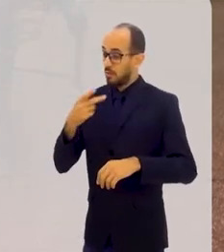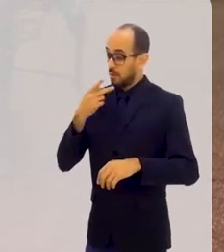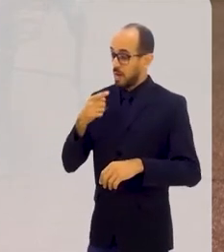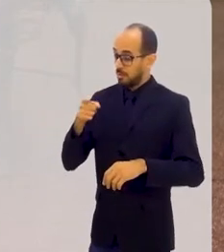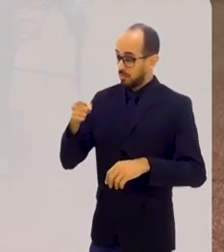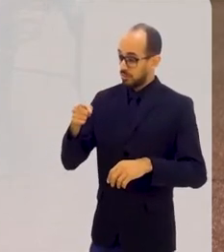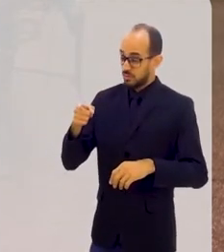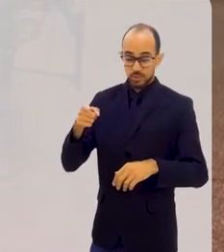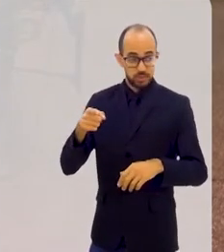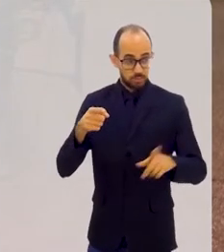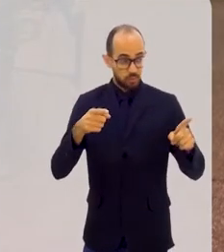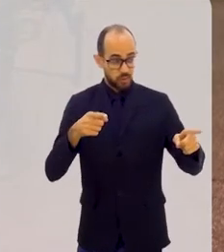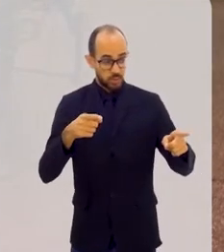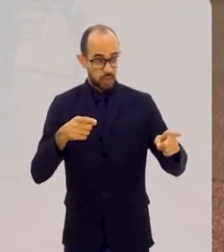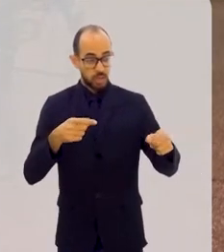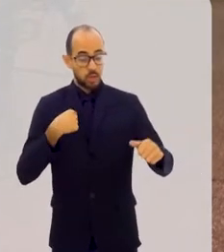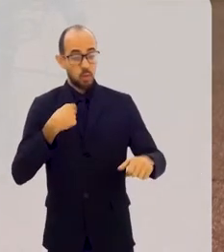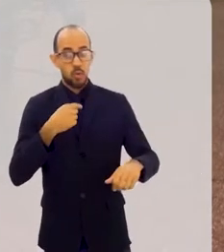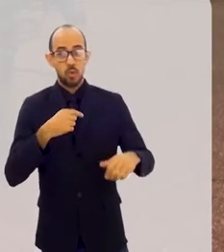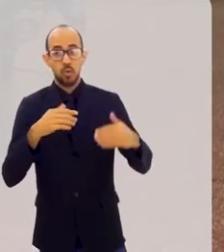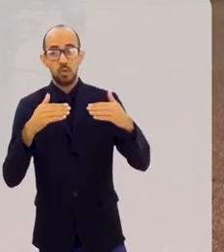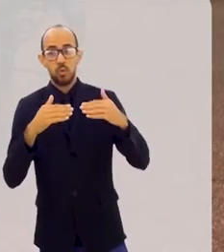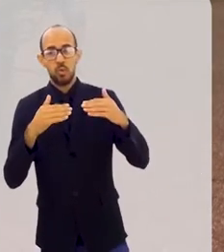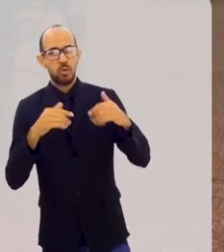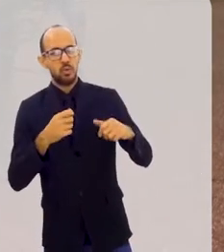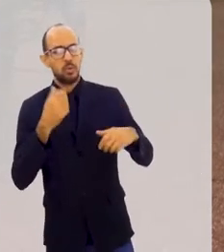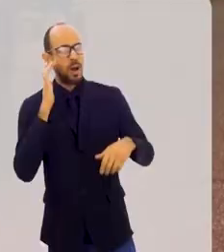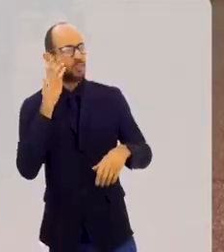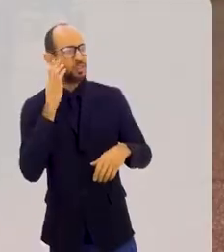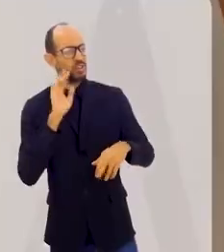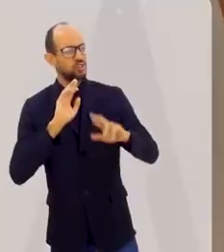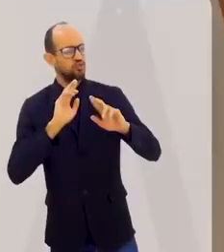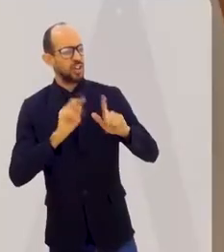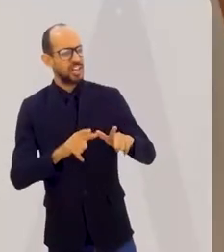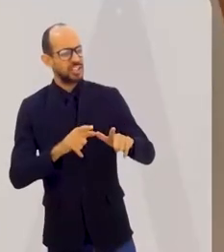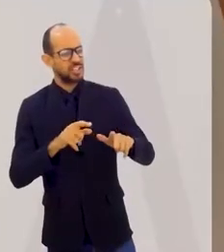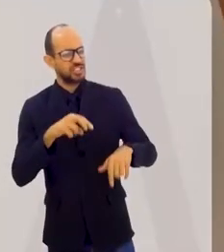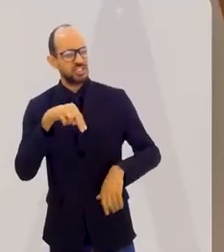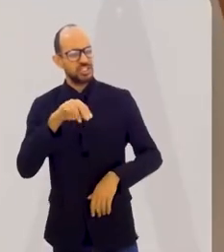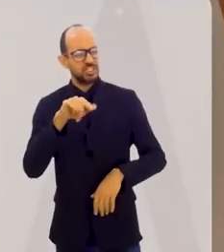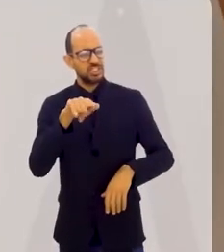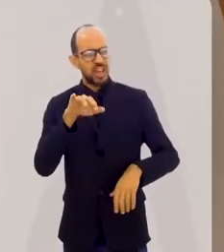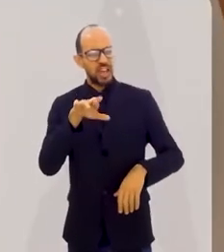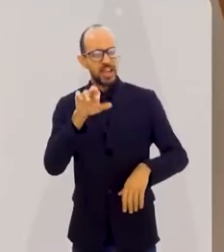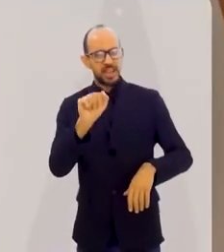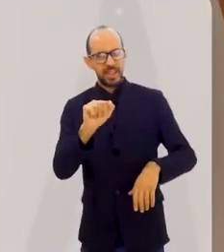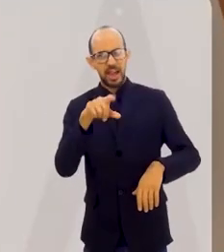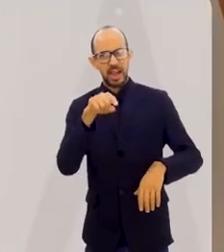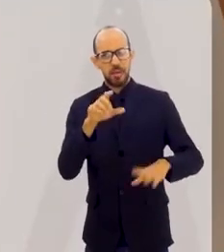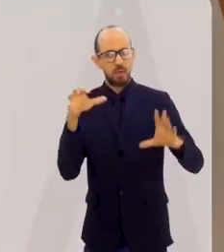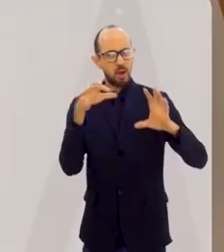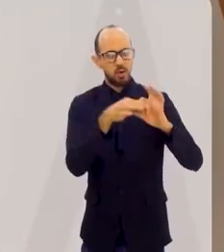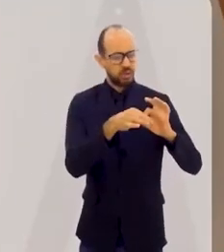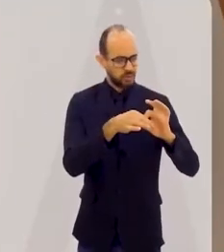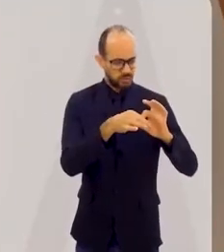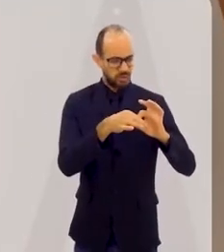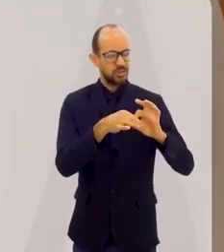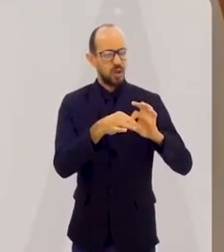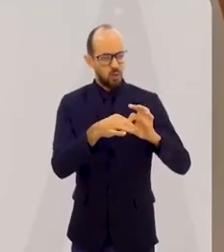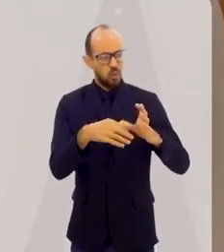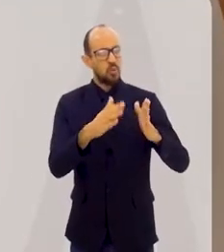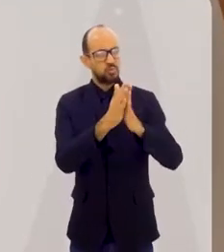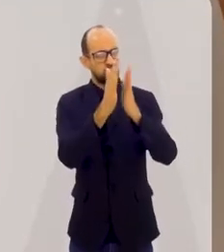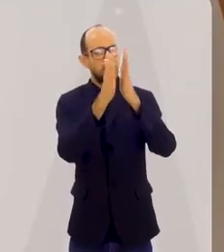Obrigado. vejo os filmes da Nigéria. acho tão diferente. Todo mundo cantando, batendo palma. Eu acho que é uma conexão